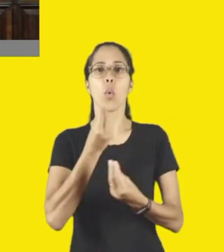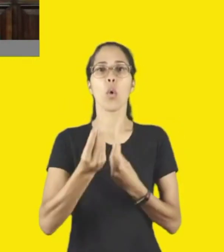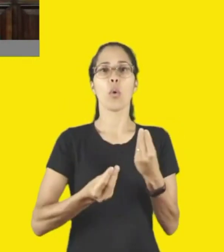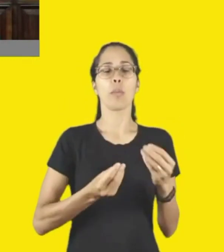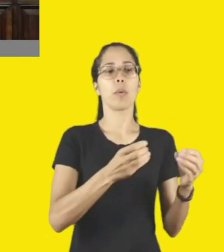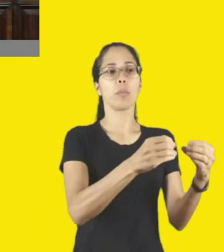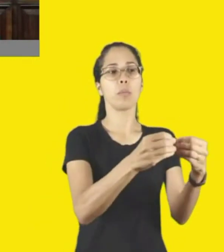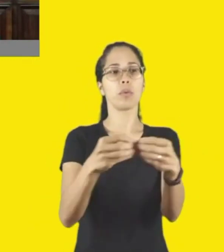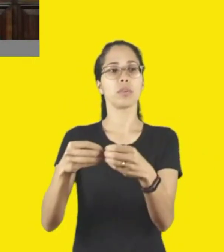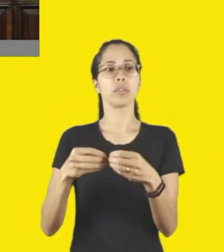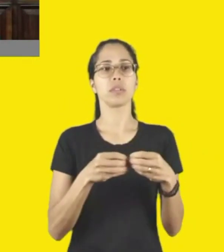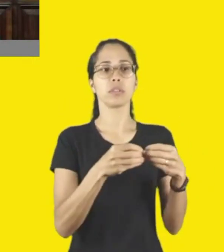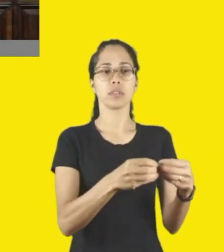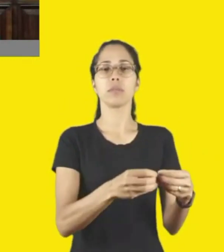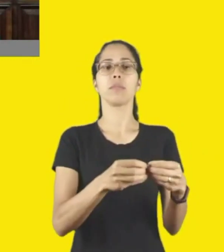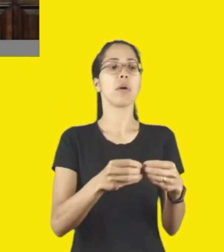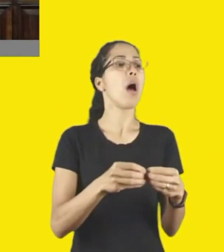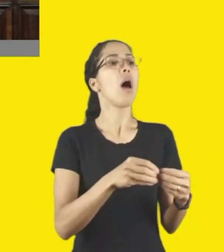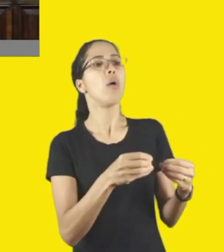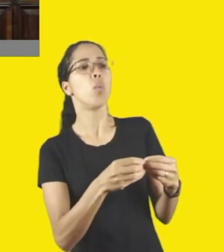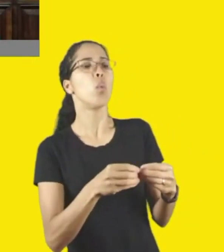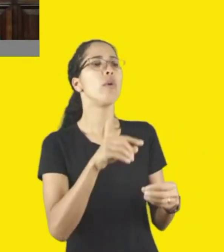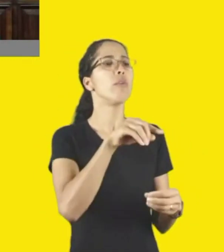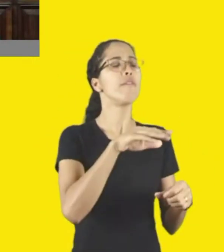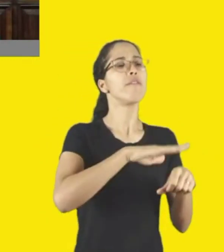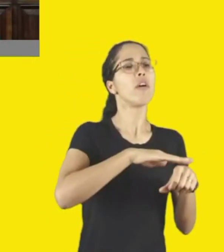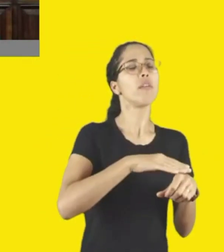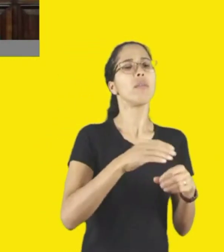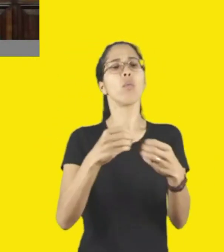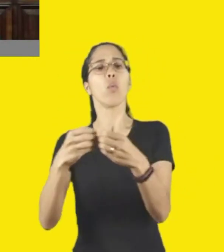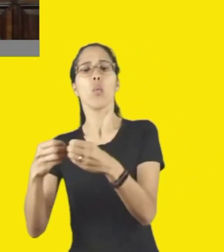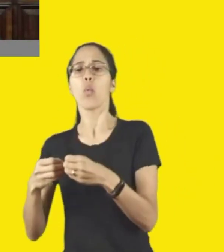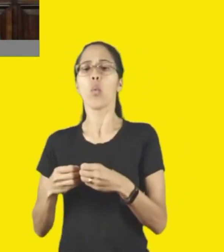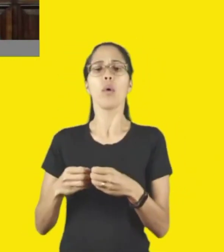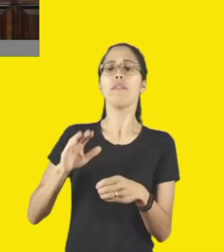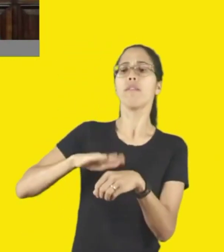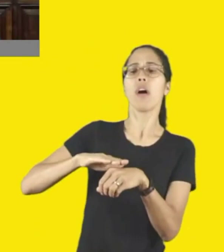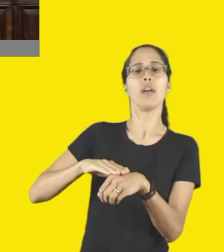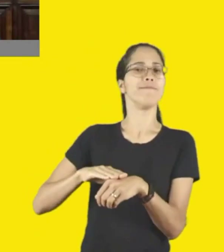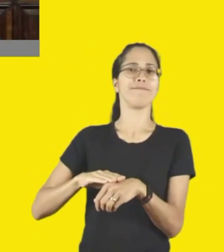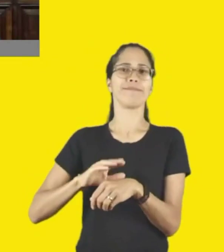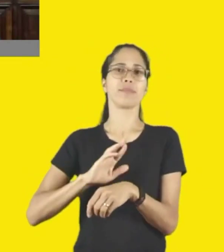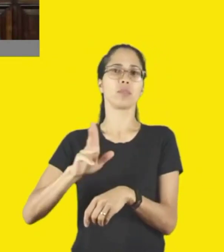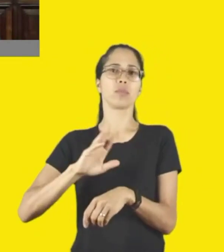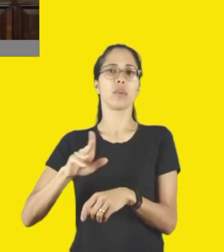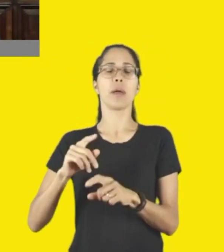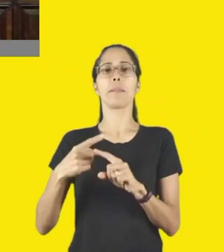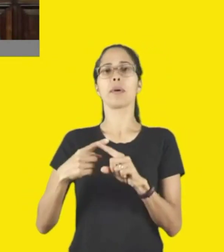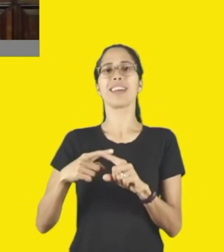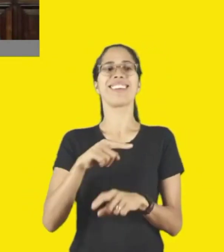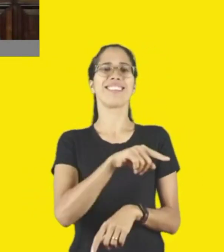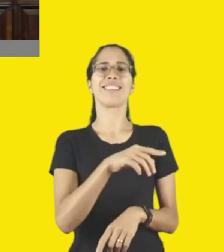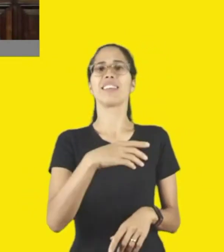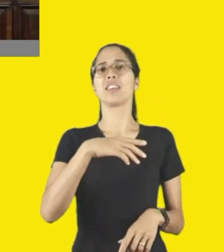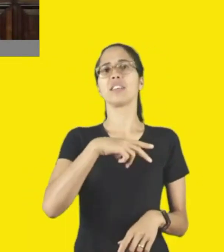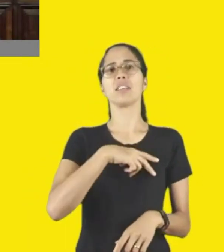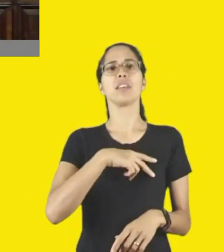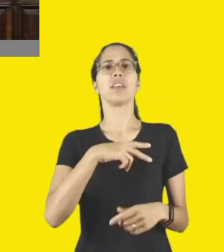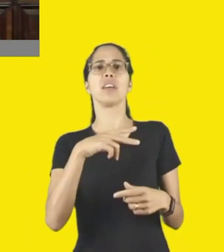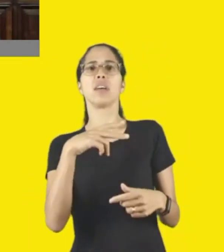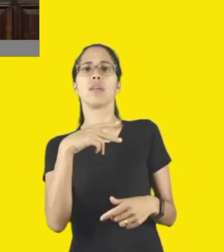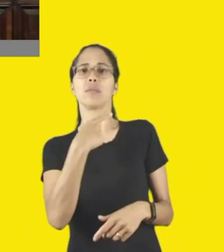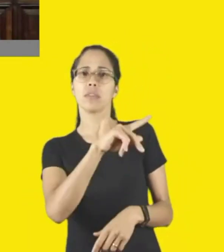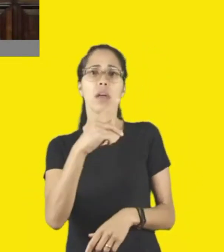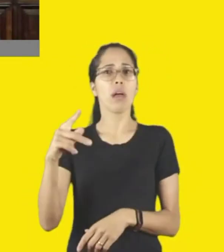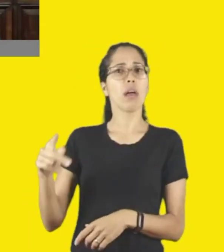eles fazem. Cada município tem uma realidade muito particular, seja o tamanho, seja o tamanho da praça, seja a